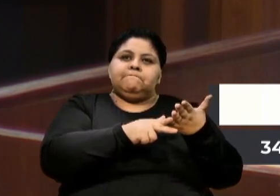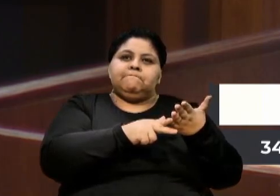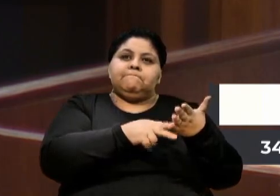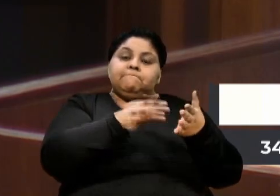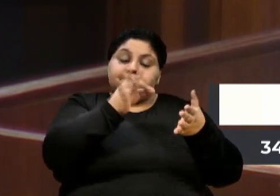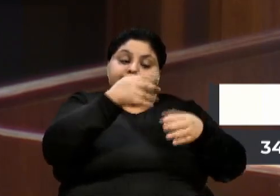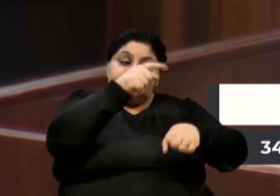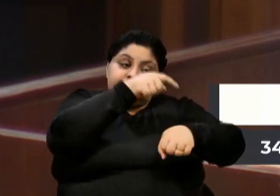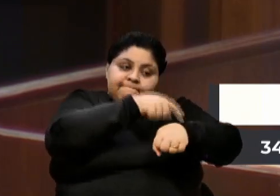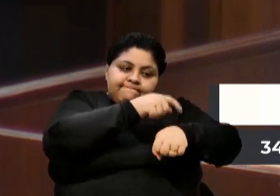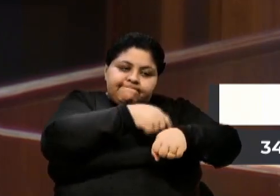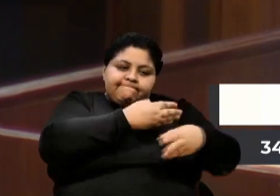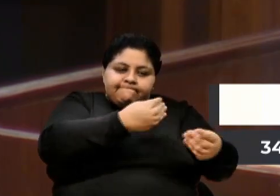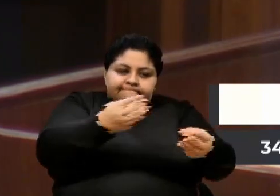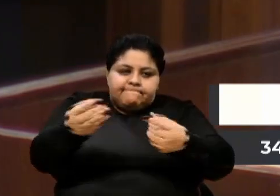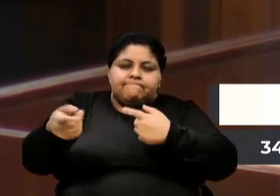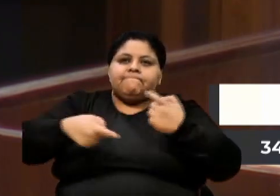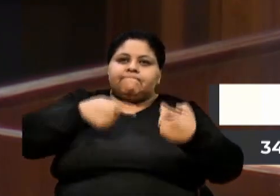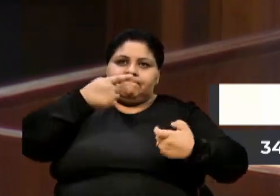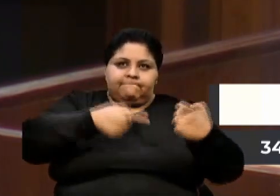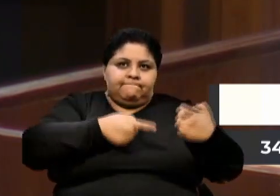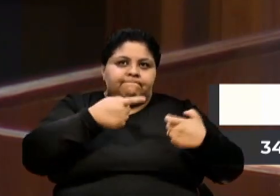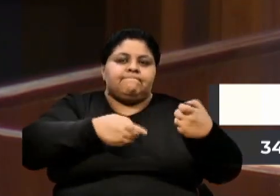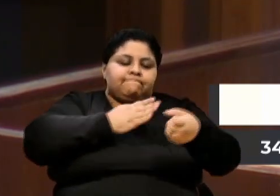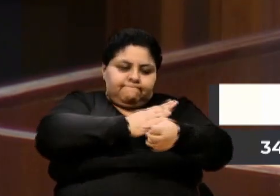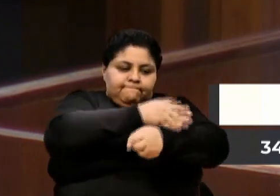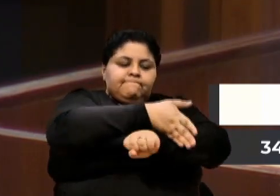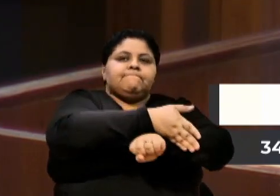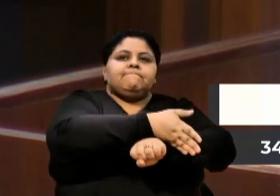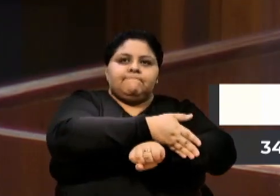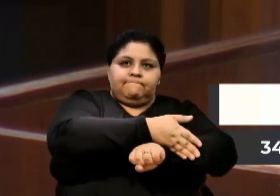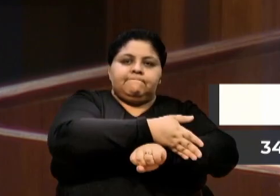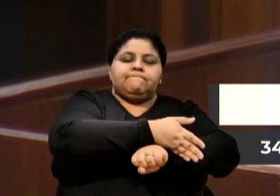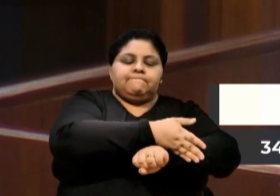de muito debate, de muita participação